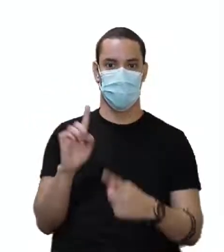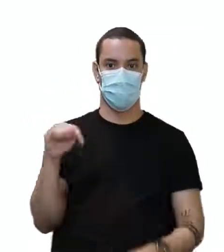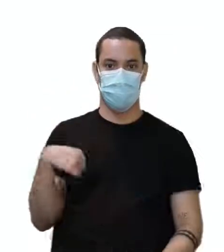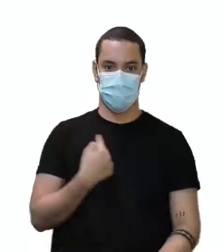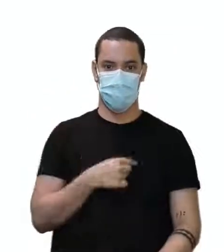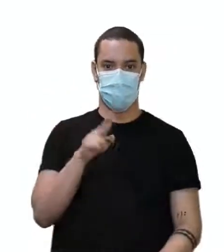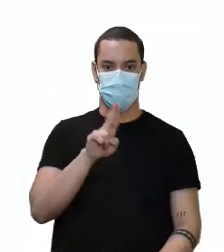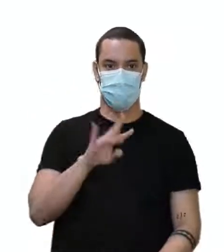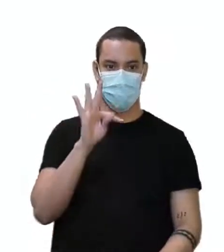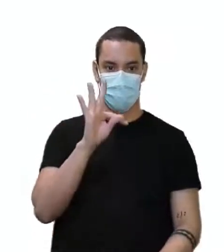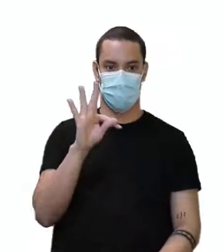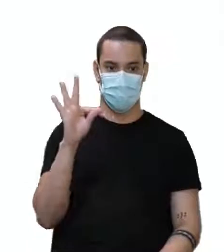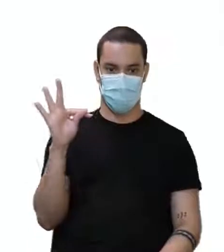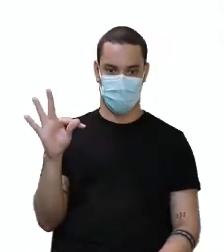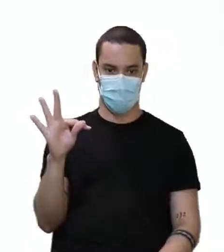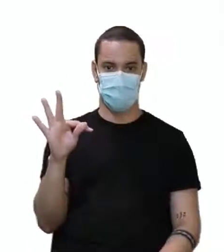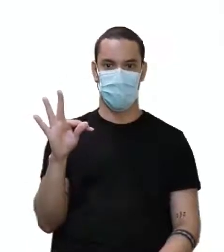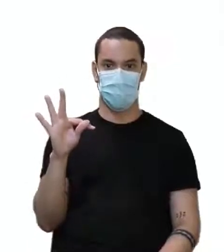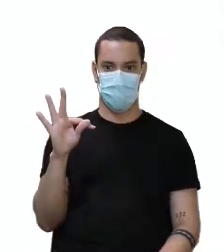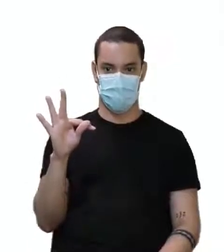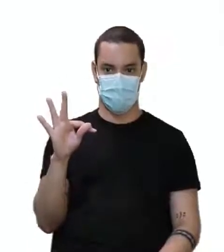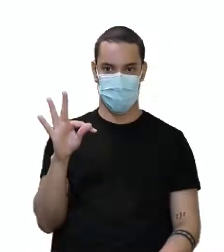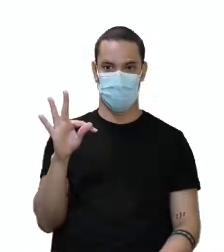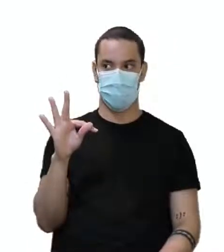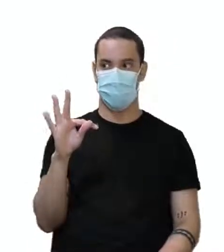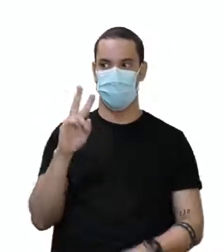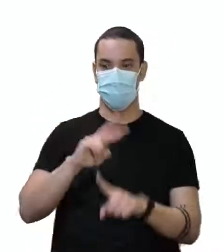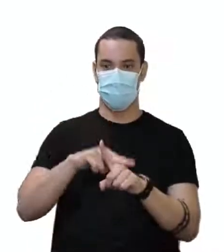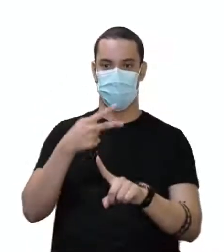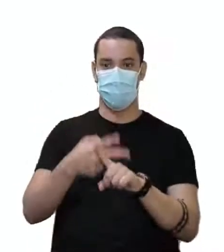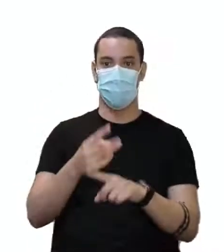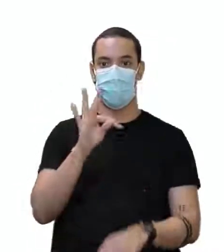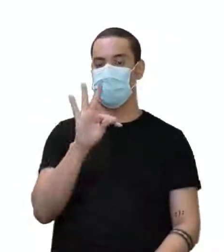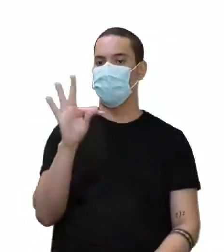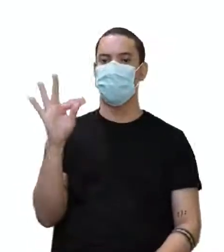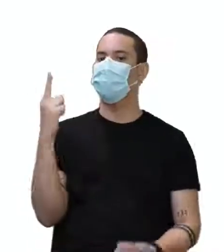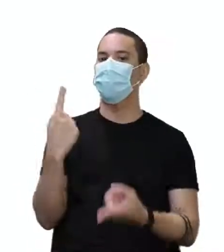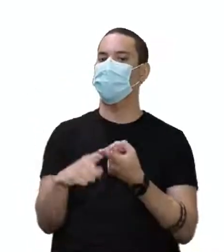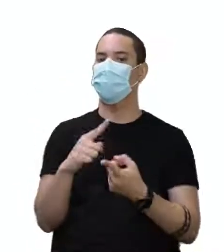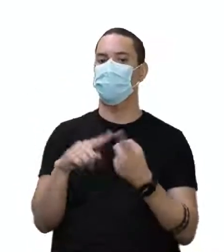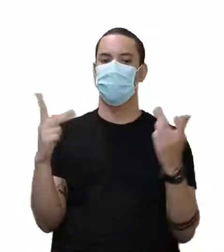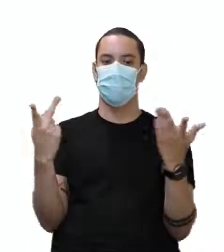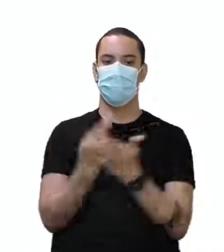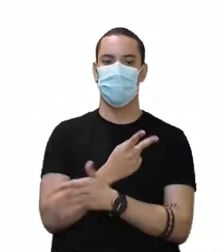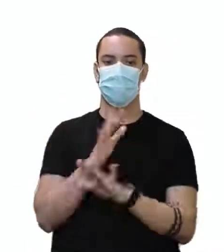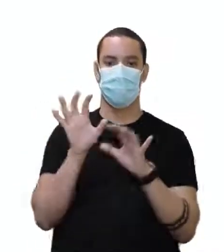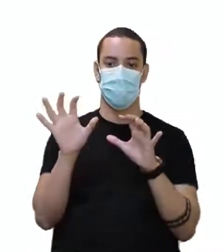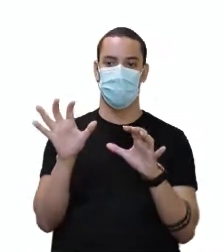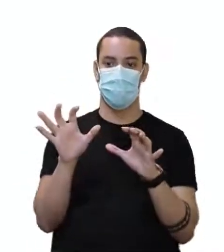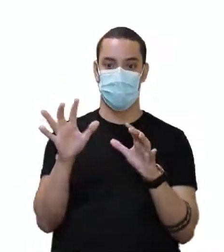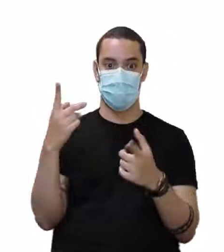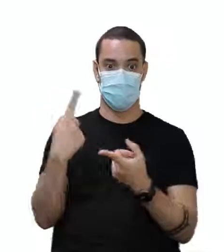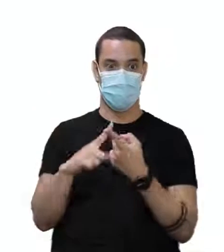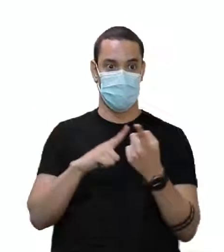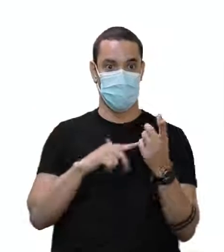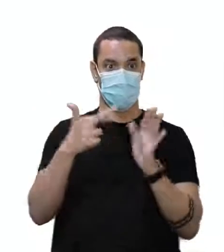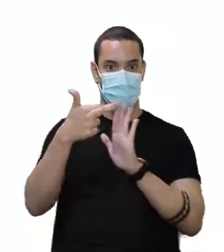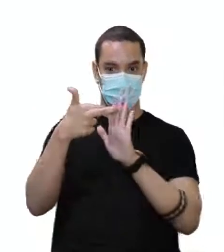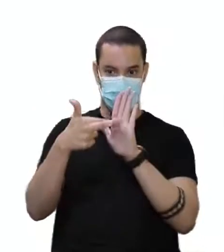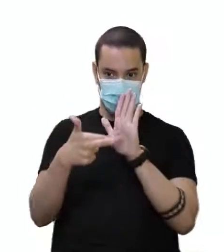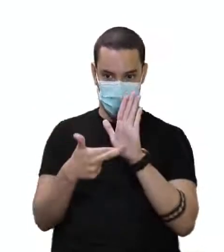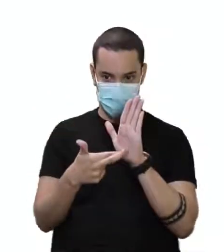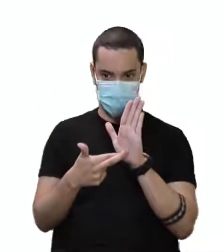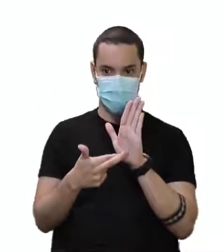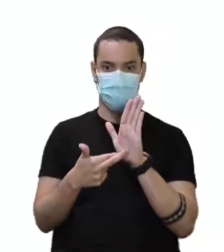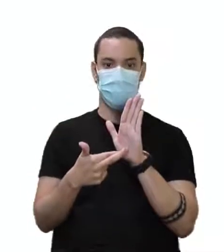dois t's aqui. Double t. Por que houve essa questão dos dois t's? Existe uma regra